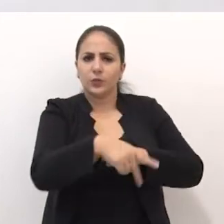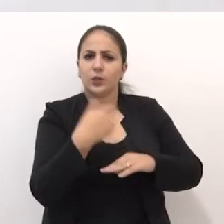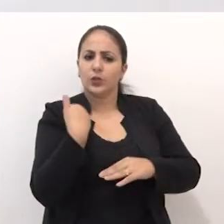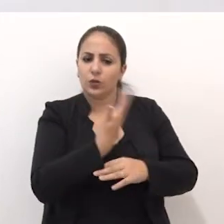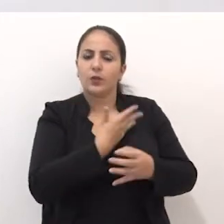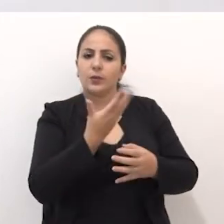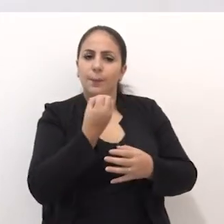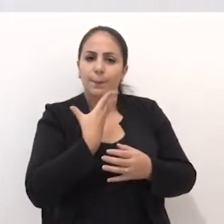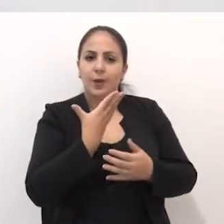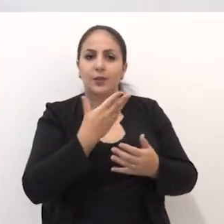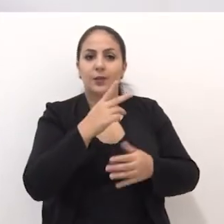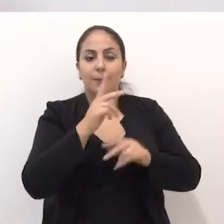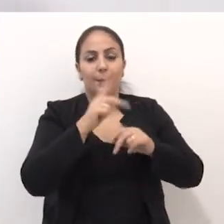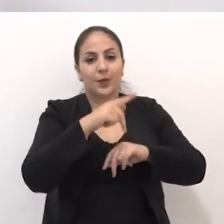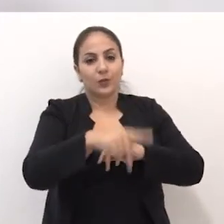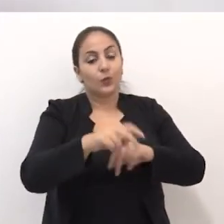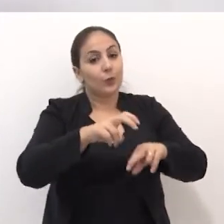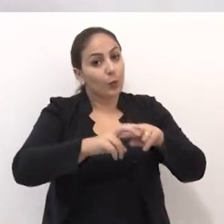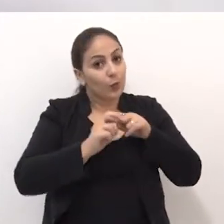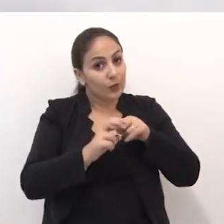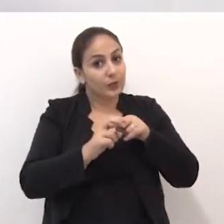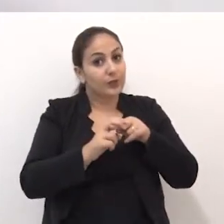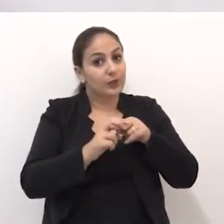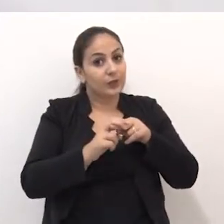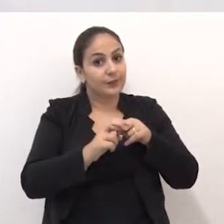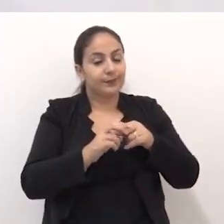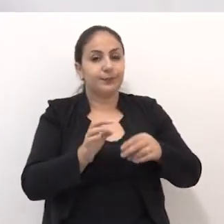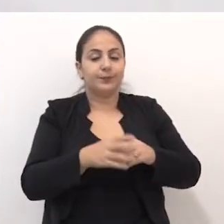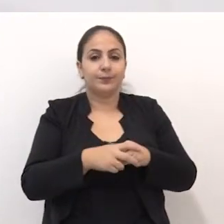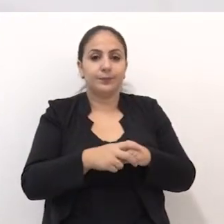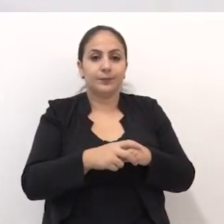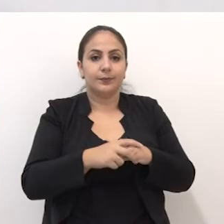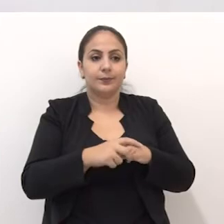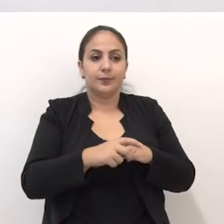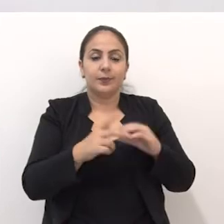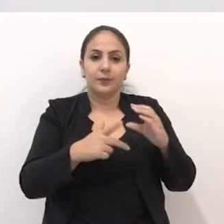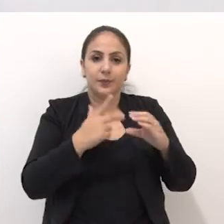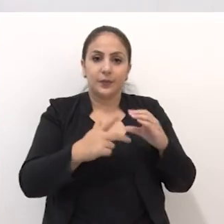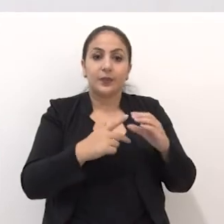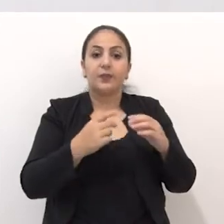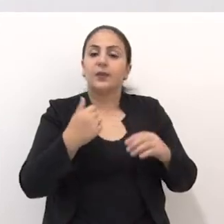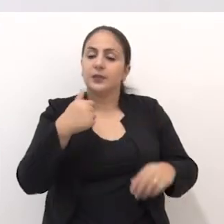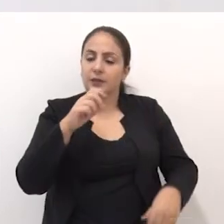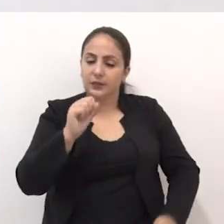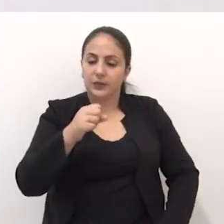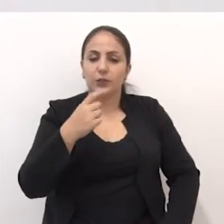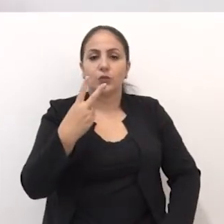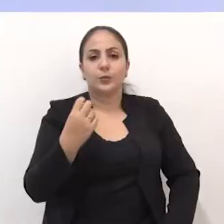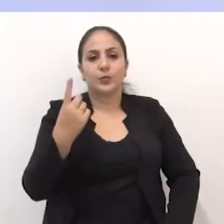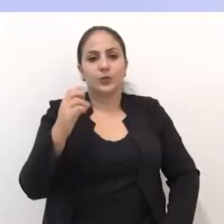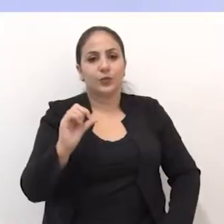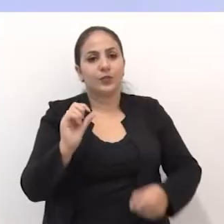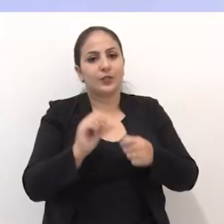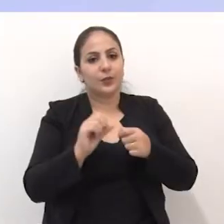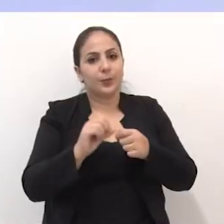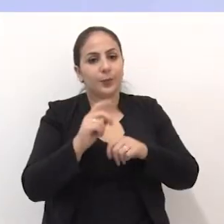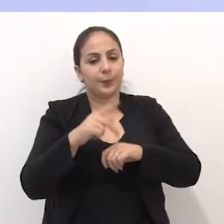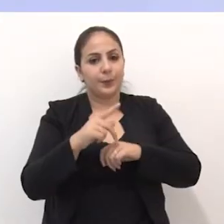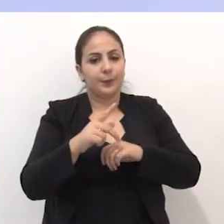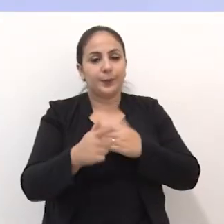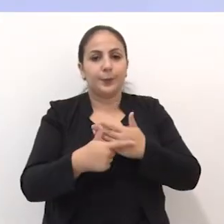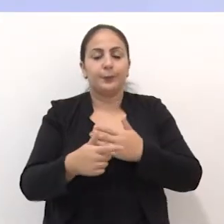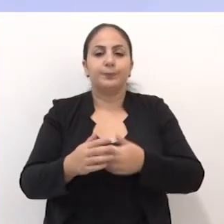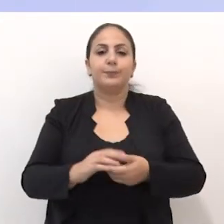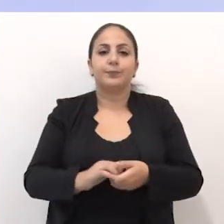queremos o bem de Passo Fundo. Por isso, o Poder Legislativo vai, em 2019, com certeza, fazer a sua parte. E estas